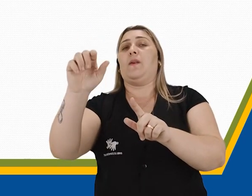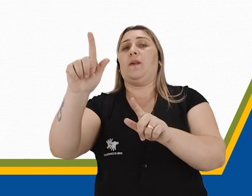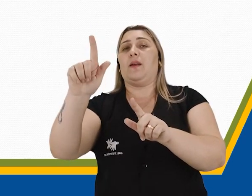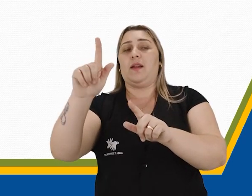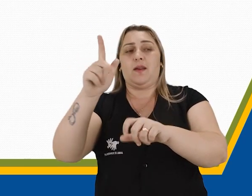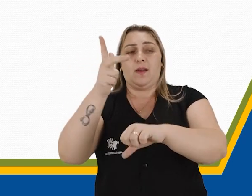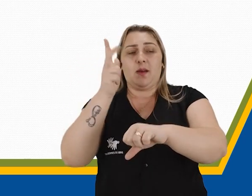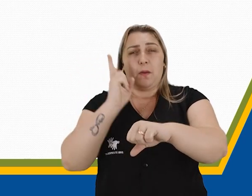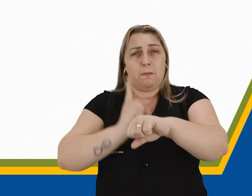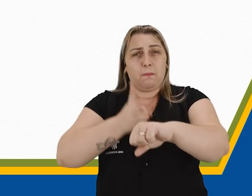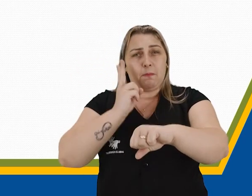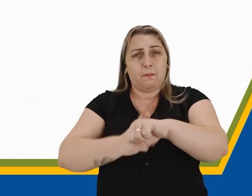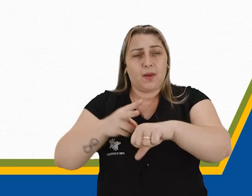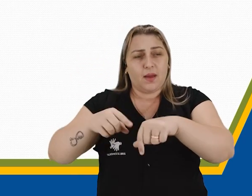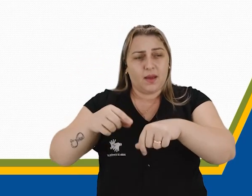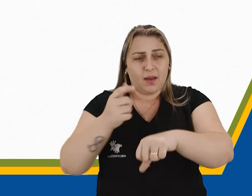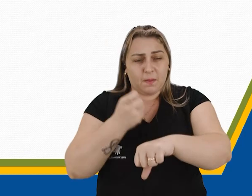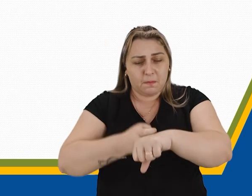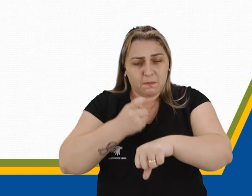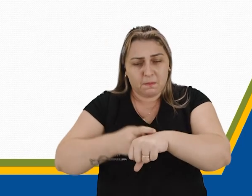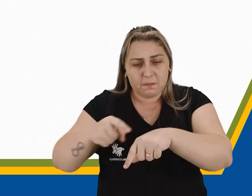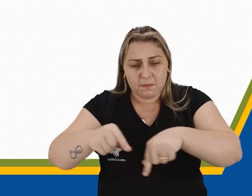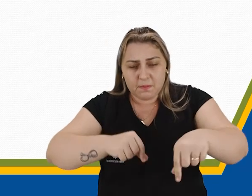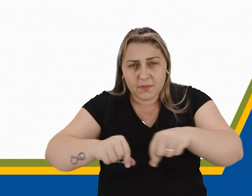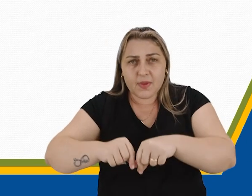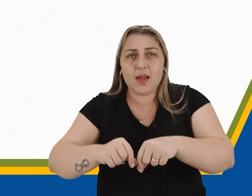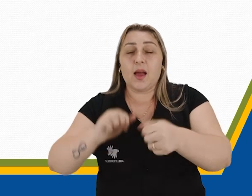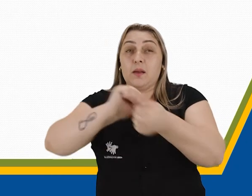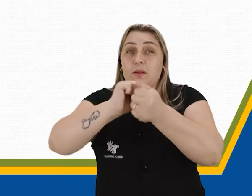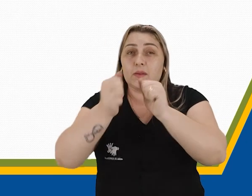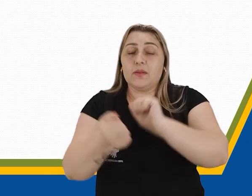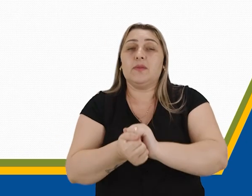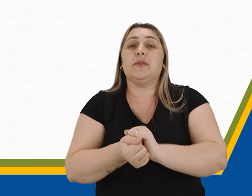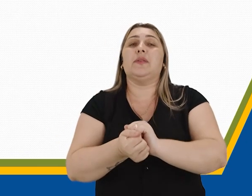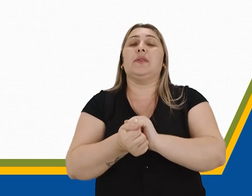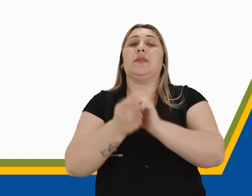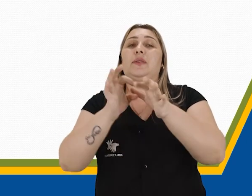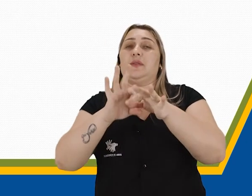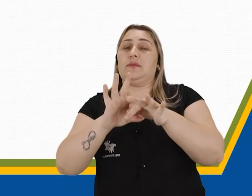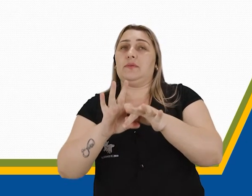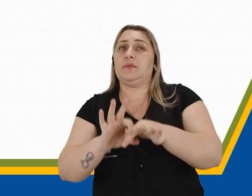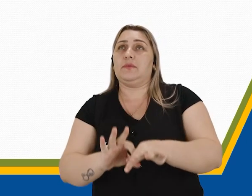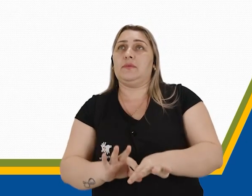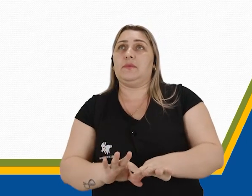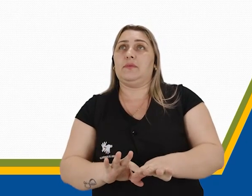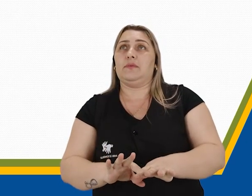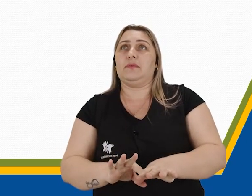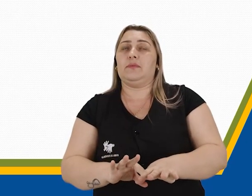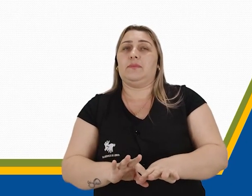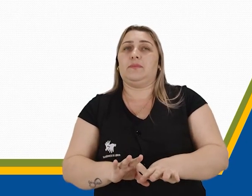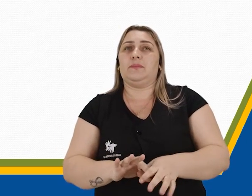representações simbólicas, geralmente associadas, que deixavam... Desculpa, gente, que